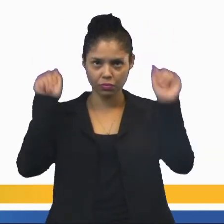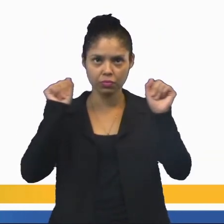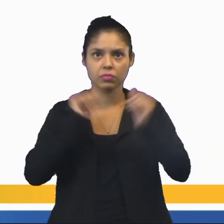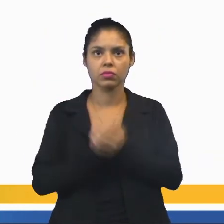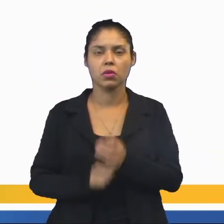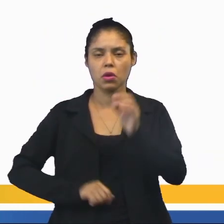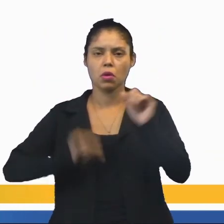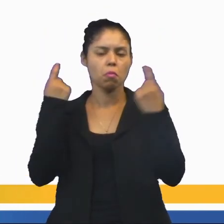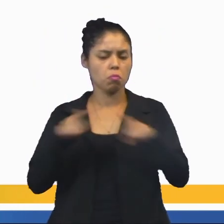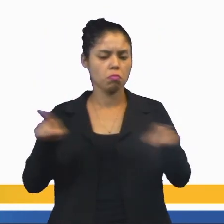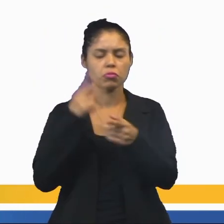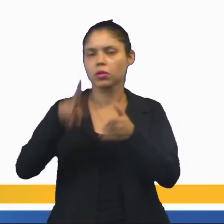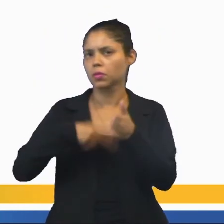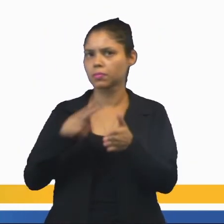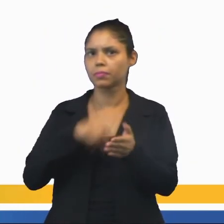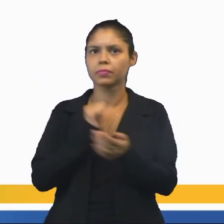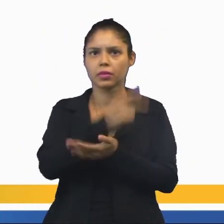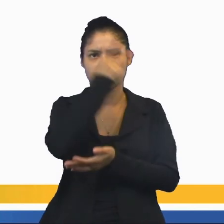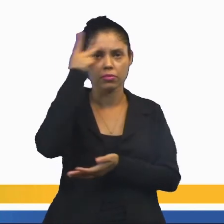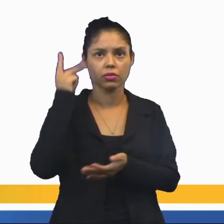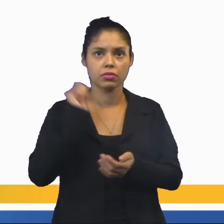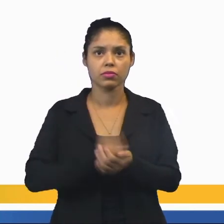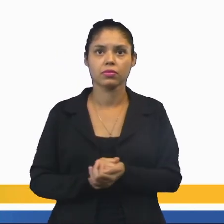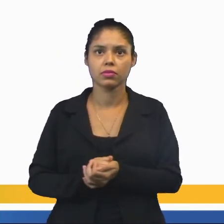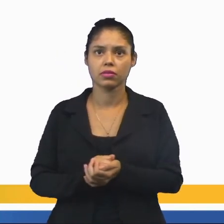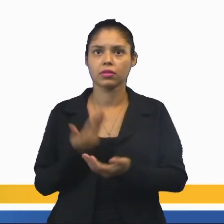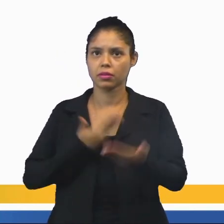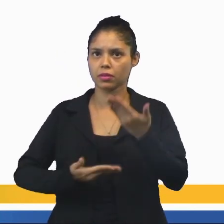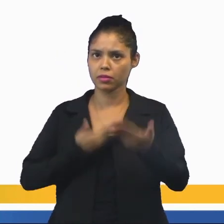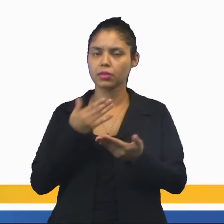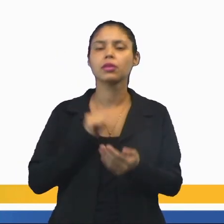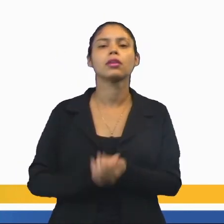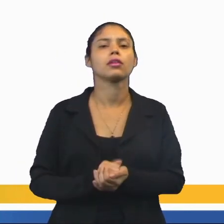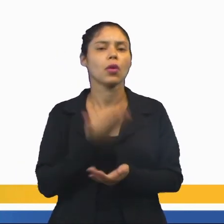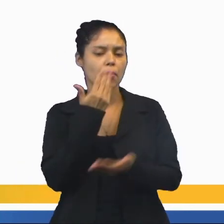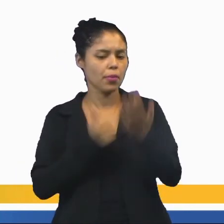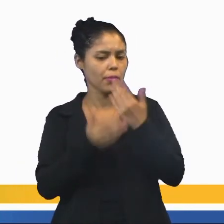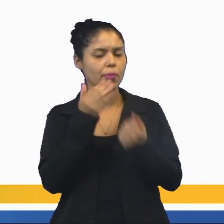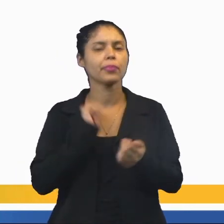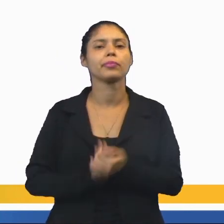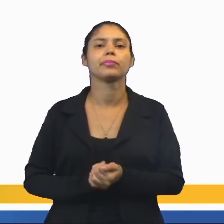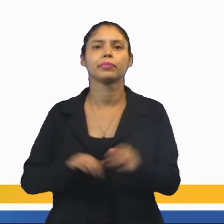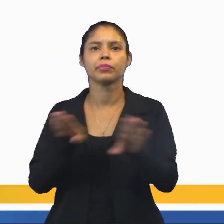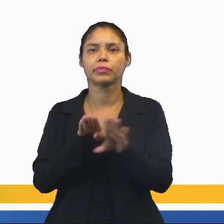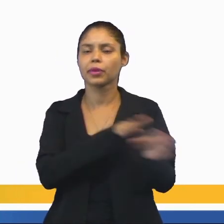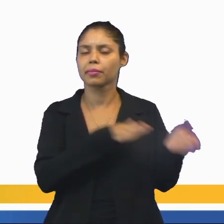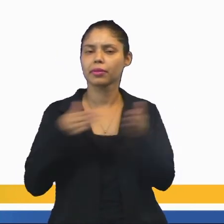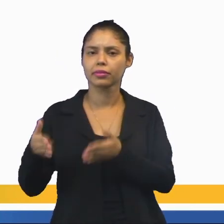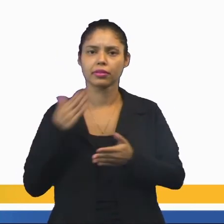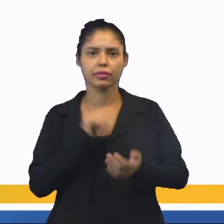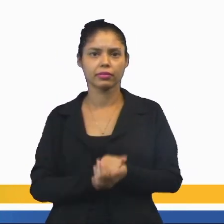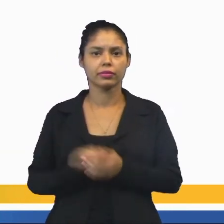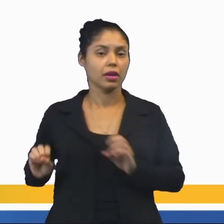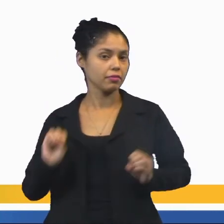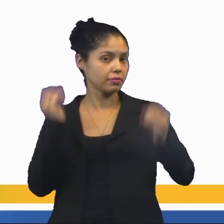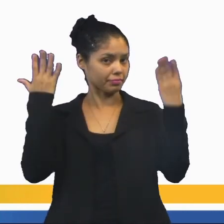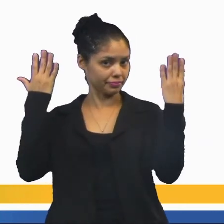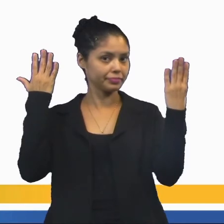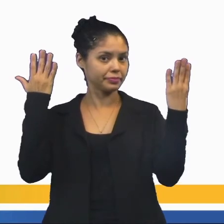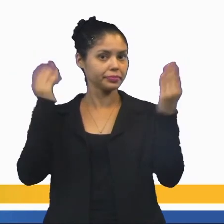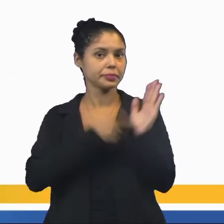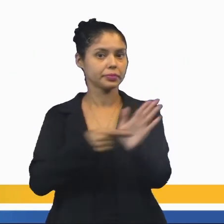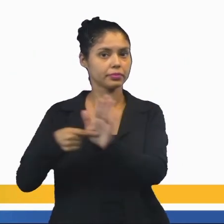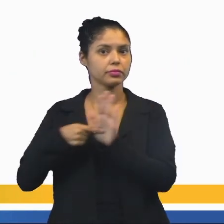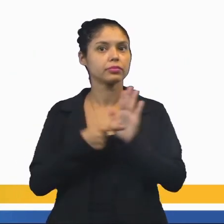têm música, têm dança. As pessoas vão para lá, participam do festival, se alimentam. Então passou a ser um festival que